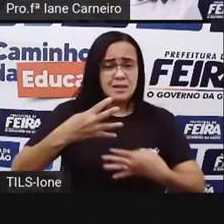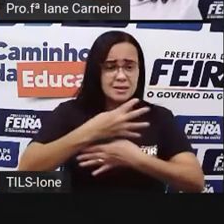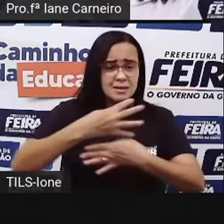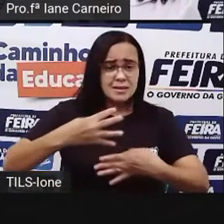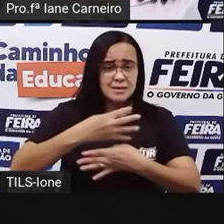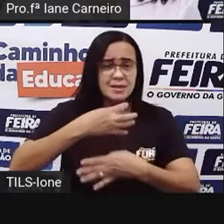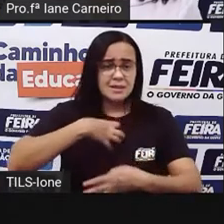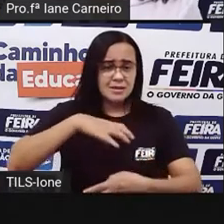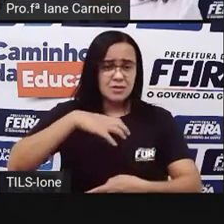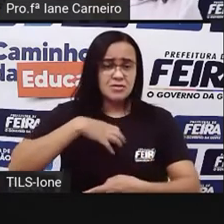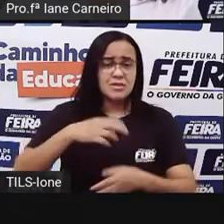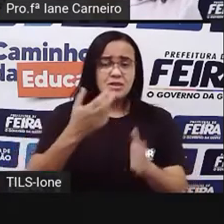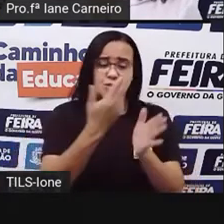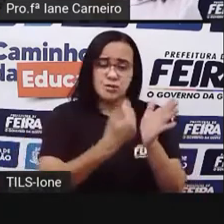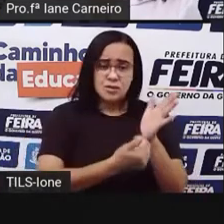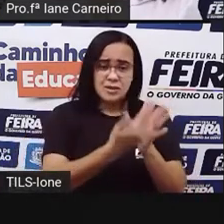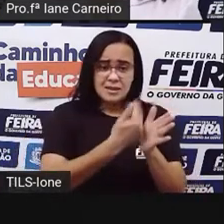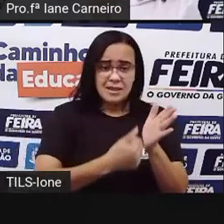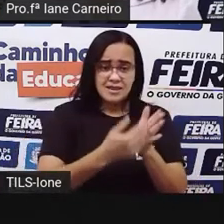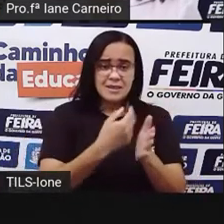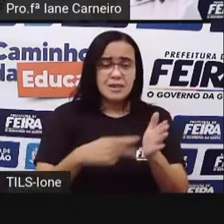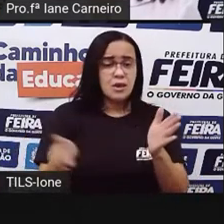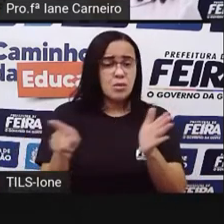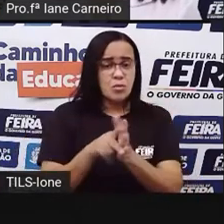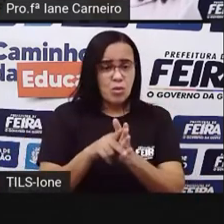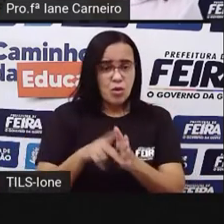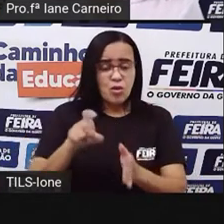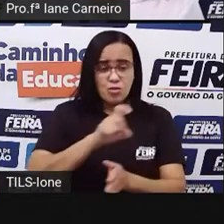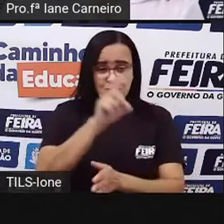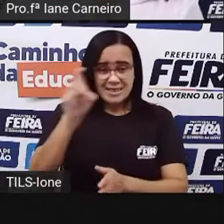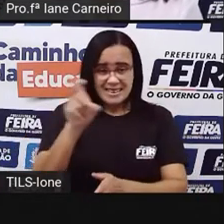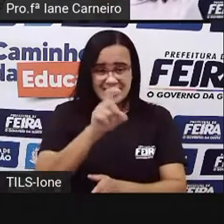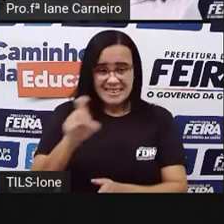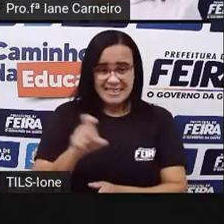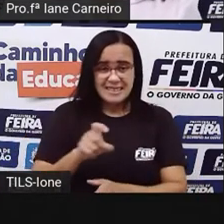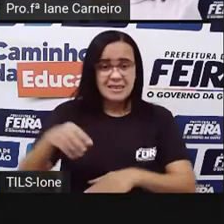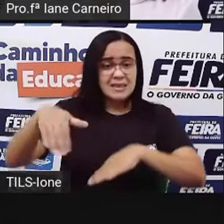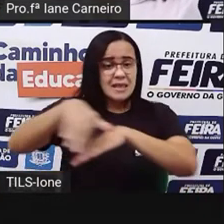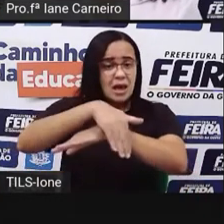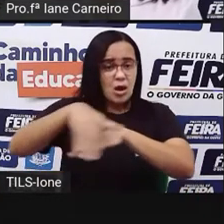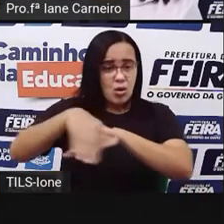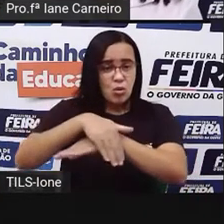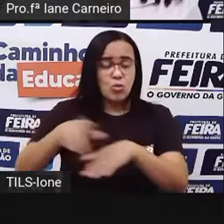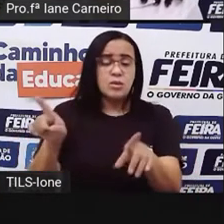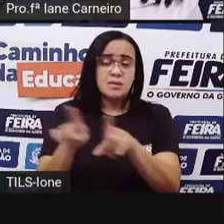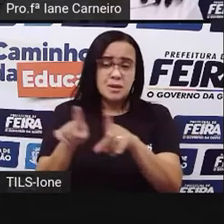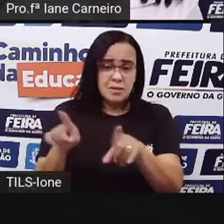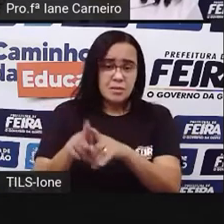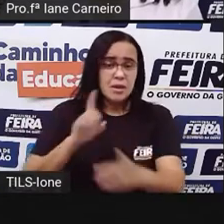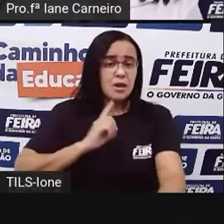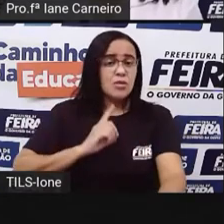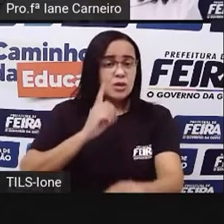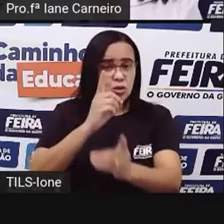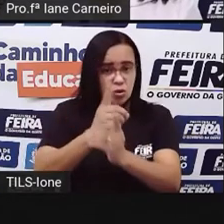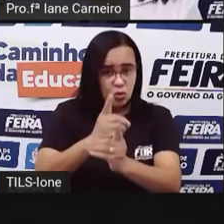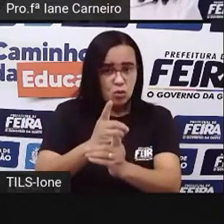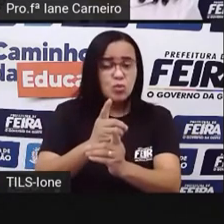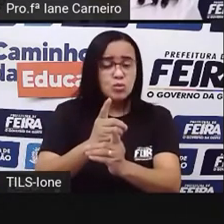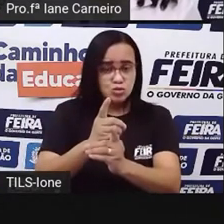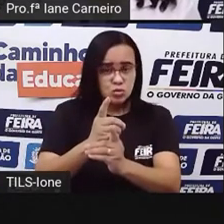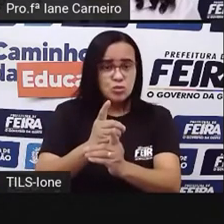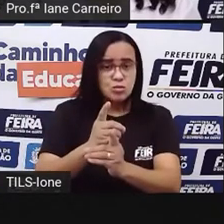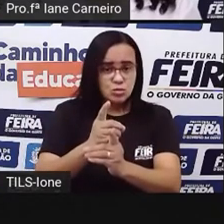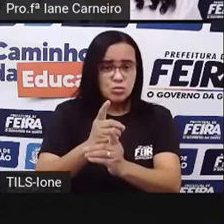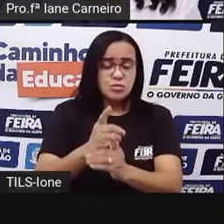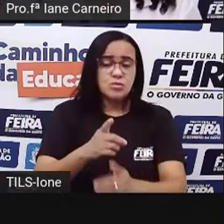né? Do Arte na Rua. E aí, vem aqui o primeiro encontro de grafite de feira de Santana, né? Então, aqui,